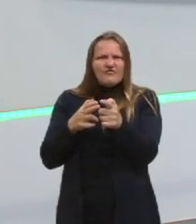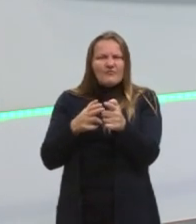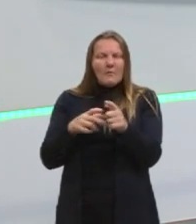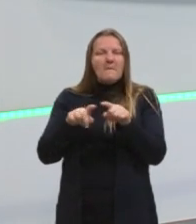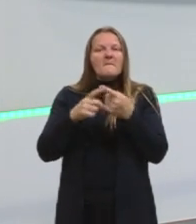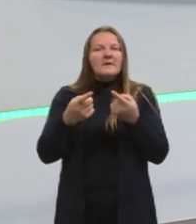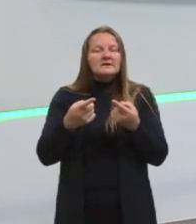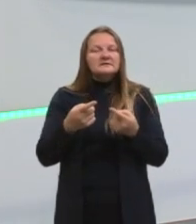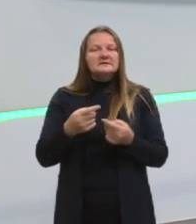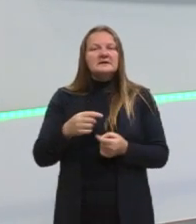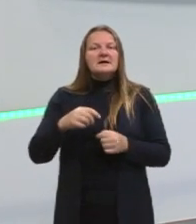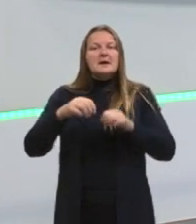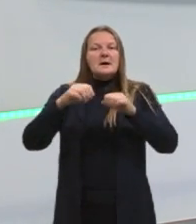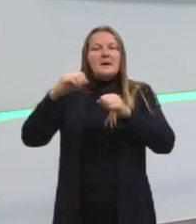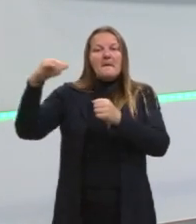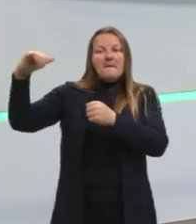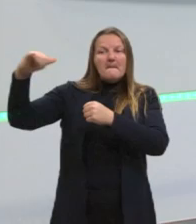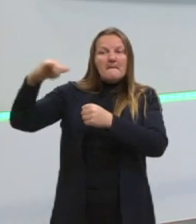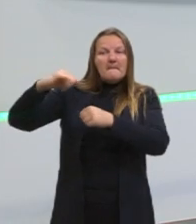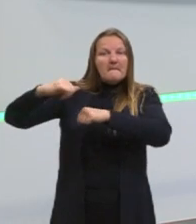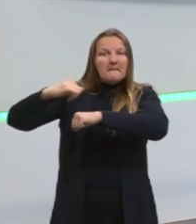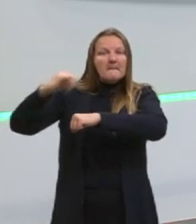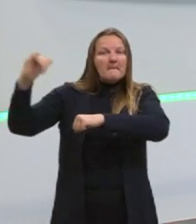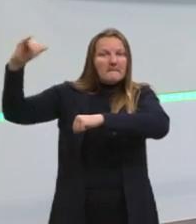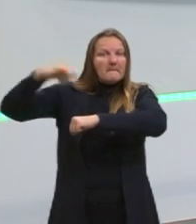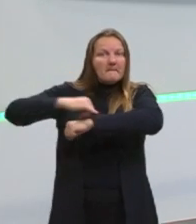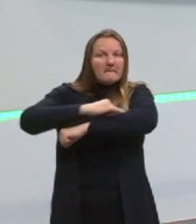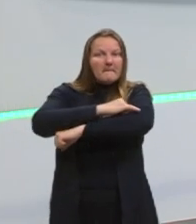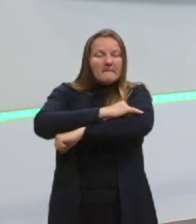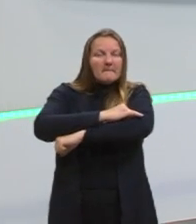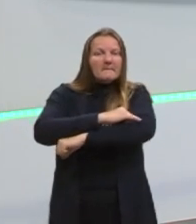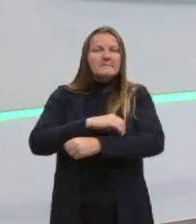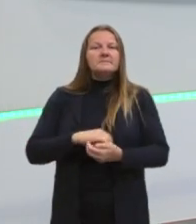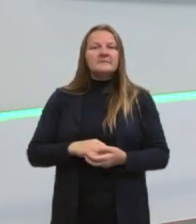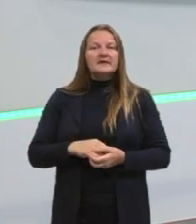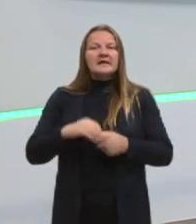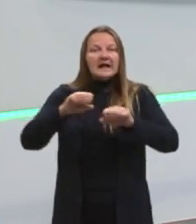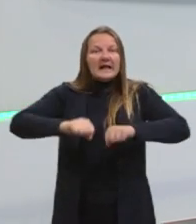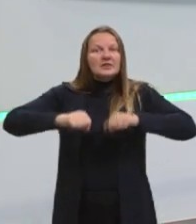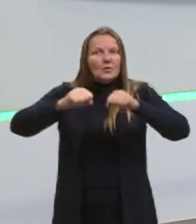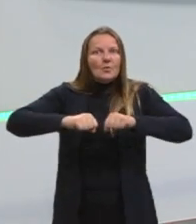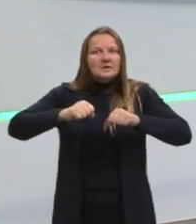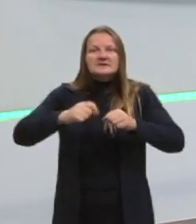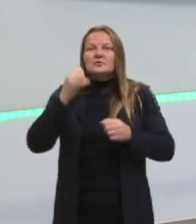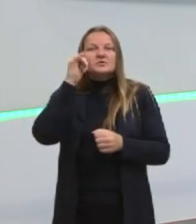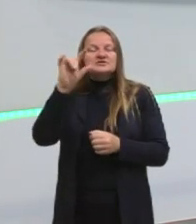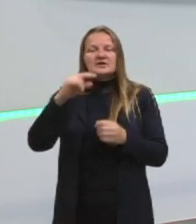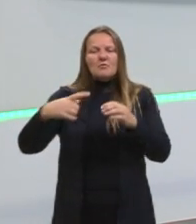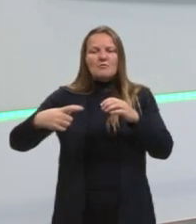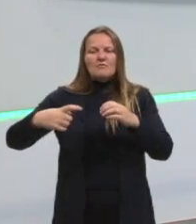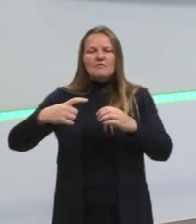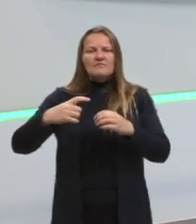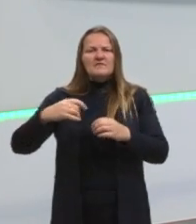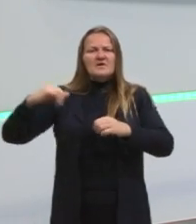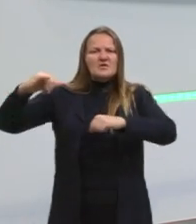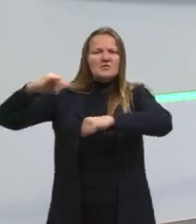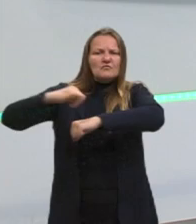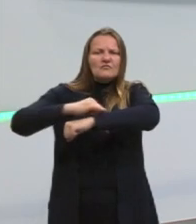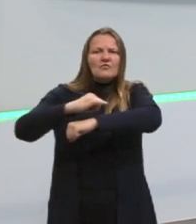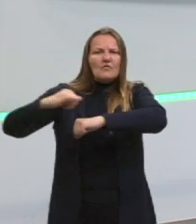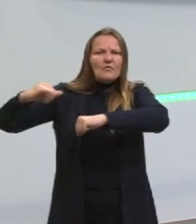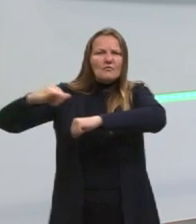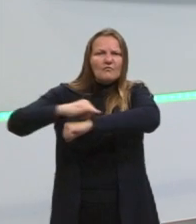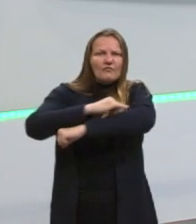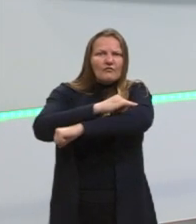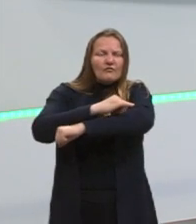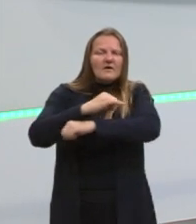aérea de canoas, os militares, eles sabotaram esse ataque, furaram os pneus dos aviões, para eles não poderem decolar,